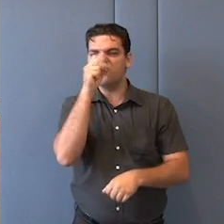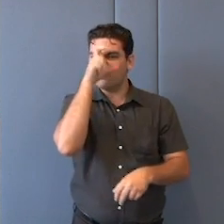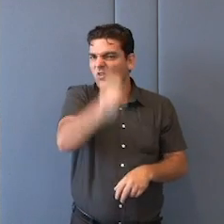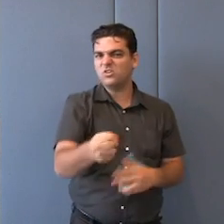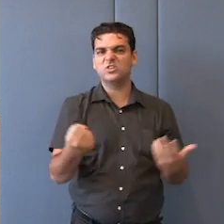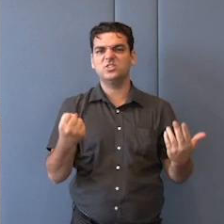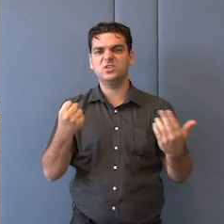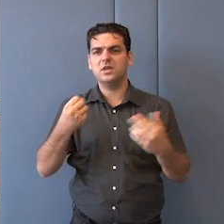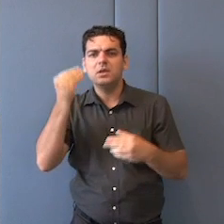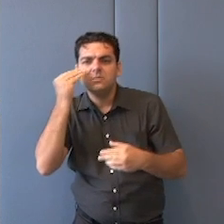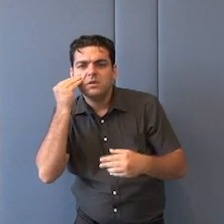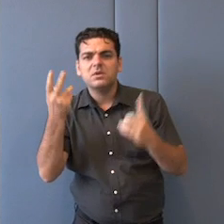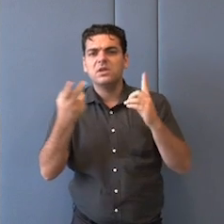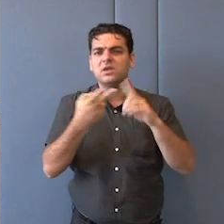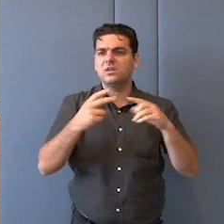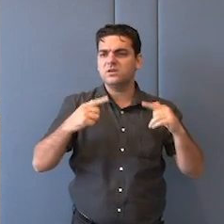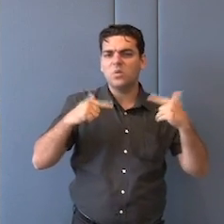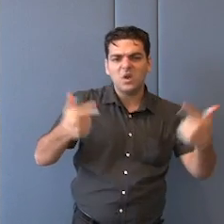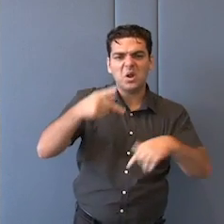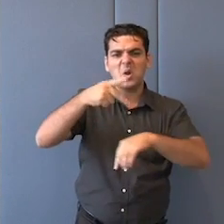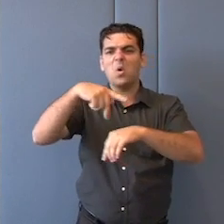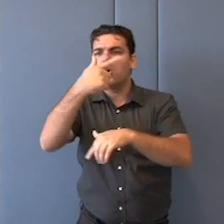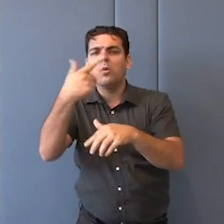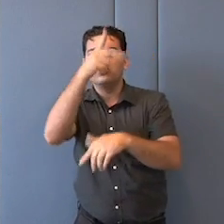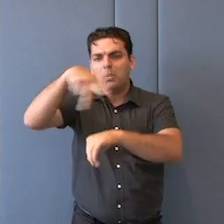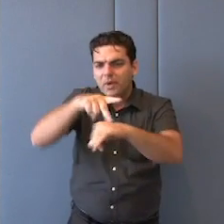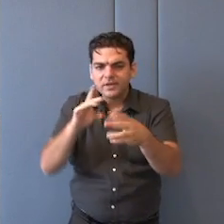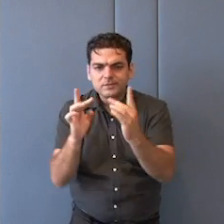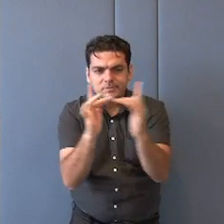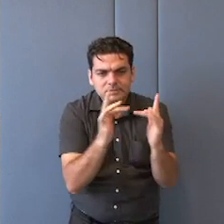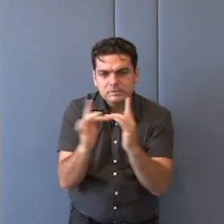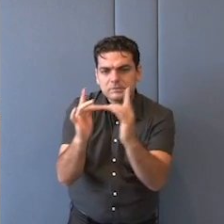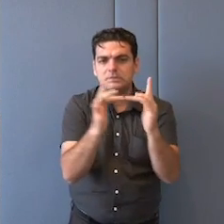experimente, viva como nação.